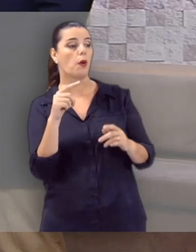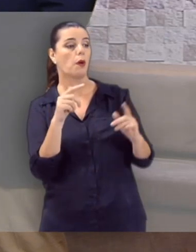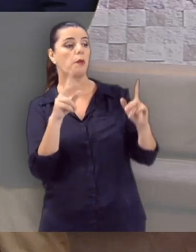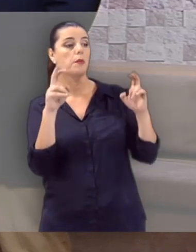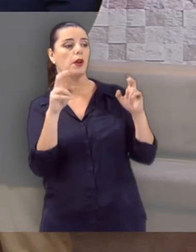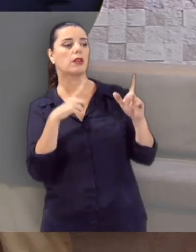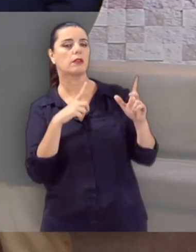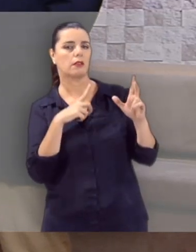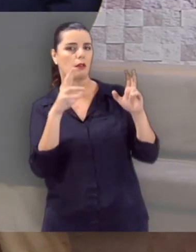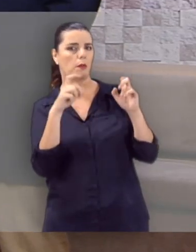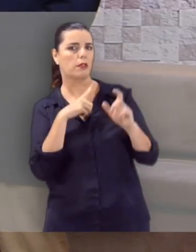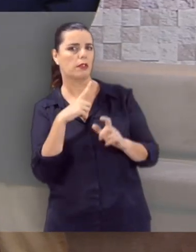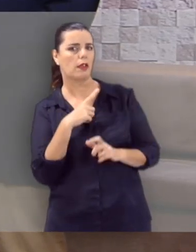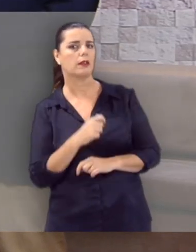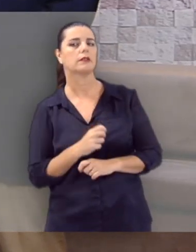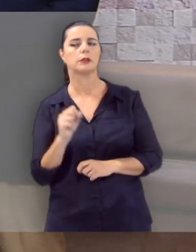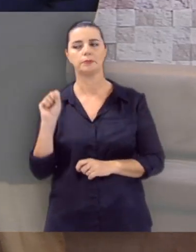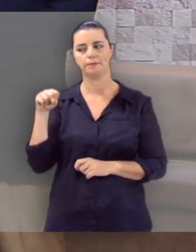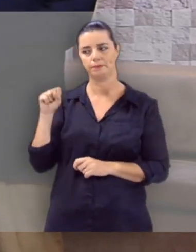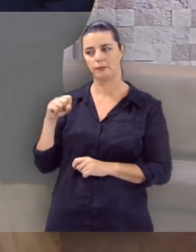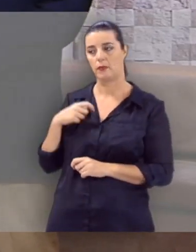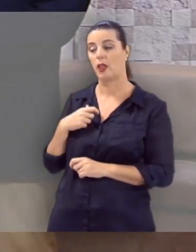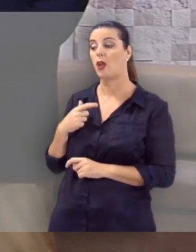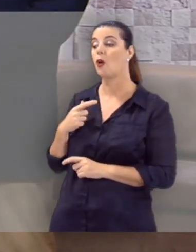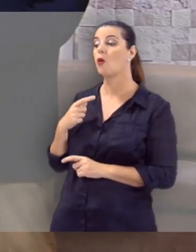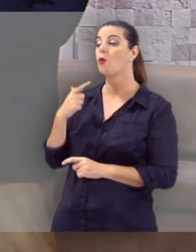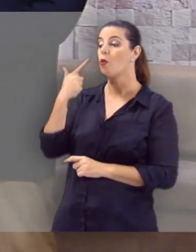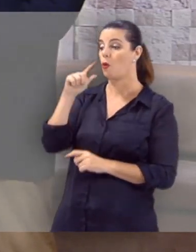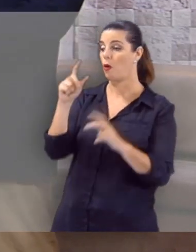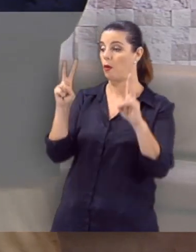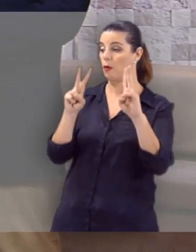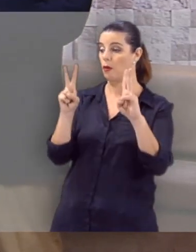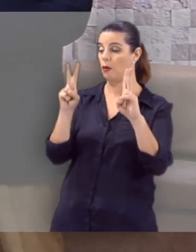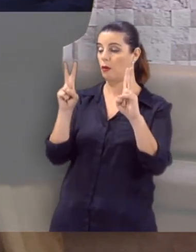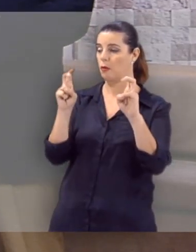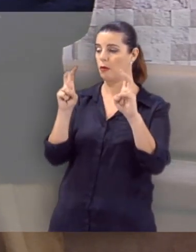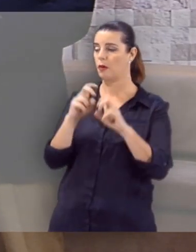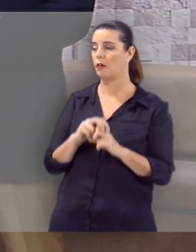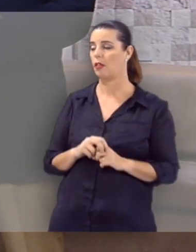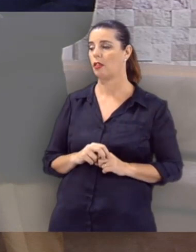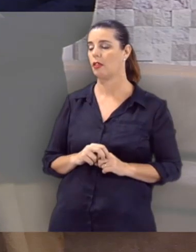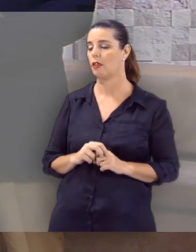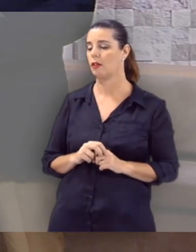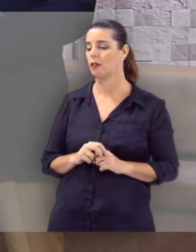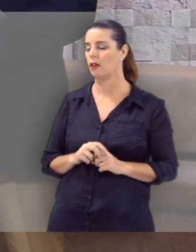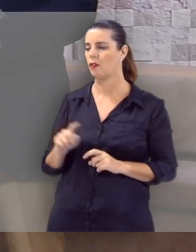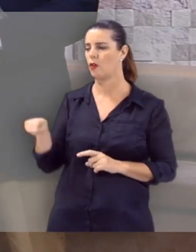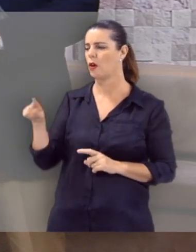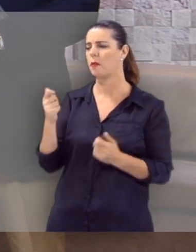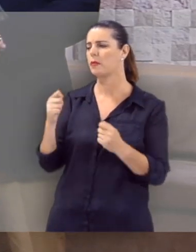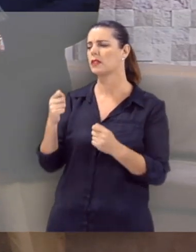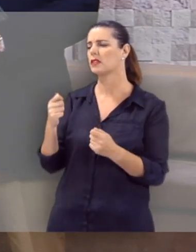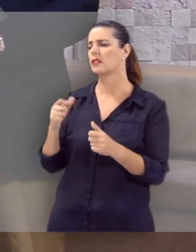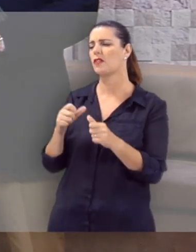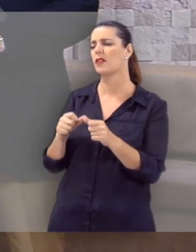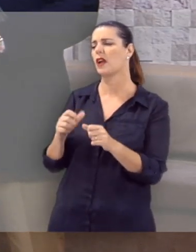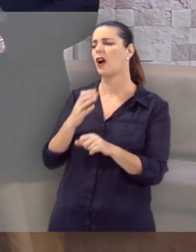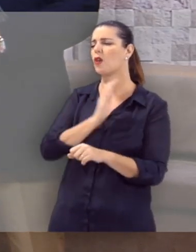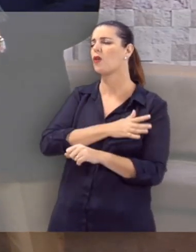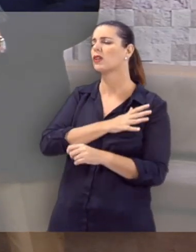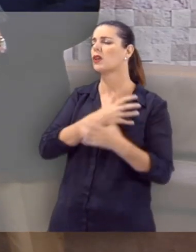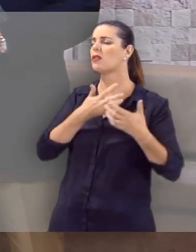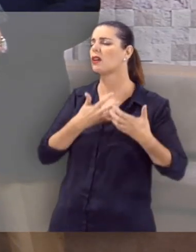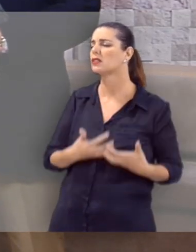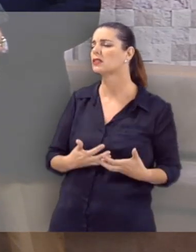E pro próximo programa já temos o tema, não? é, eu tenho sim. O próximo programa é o seguinte, você não precisa